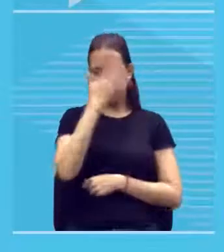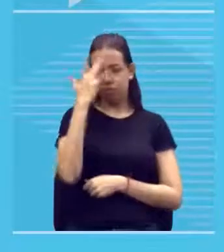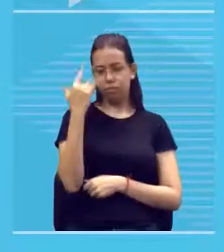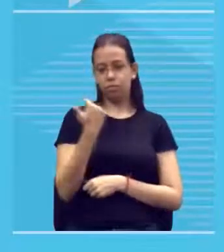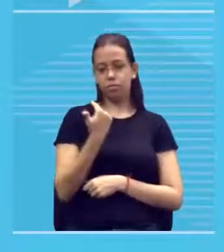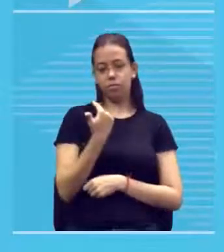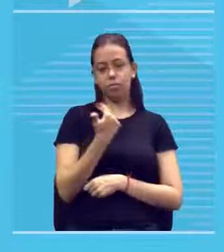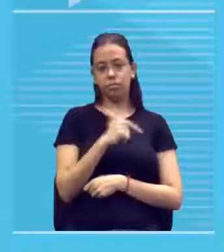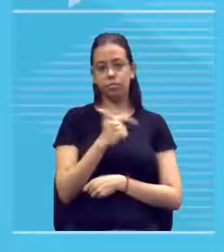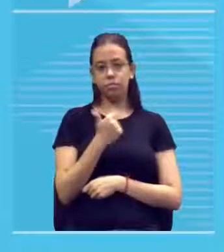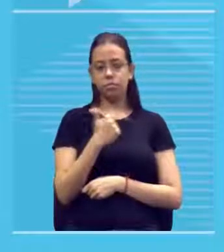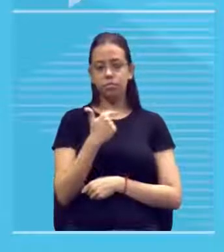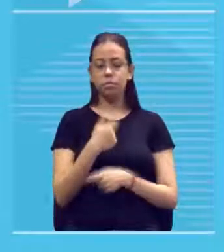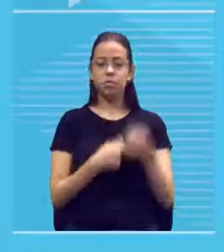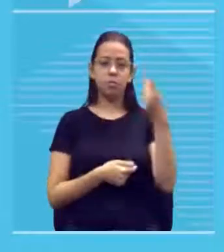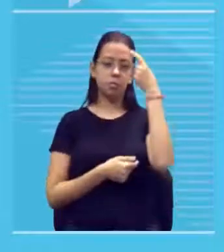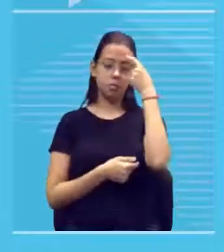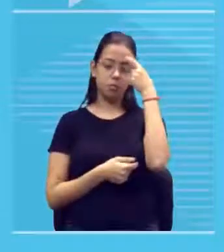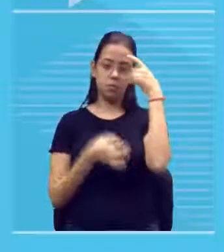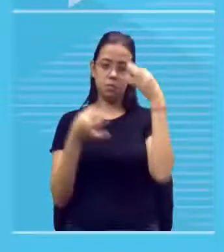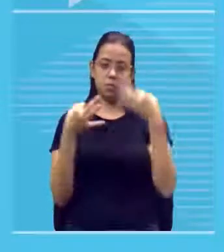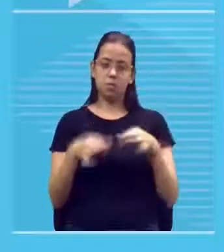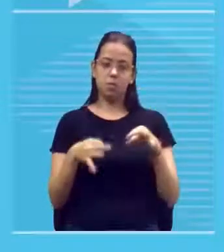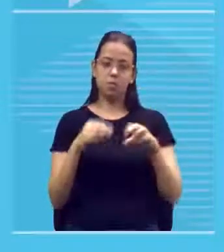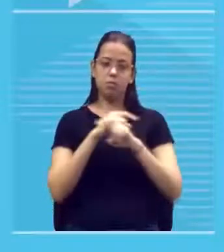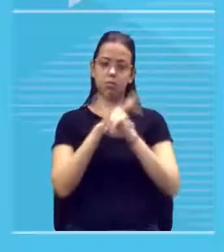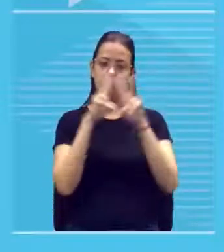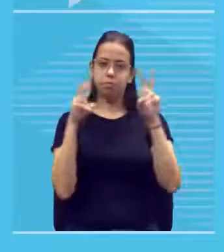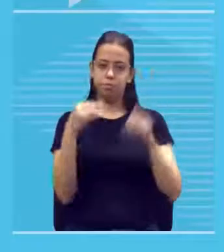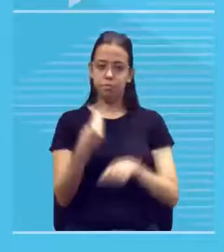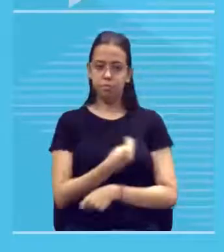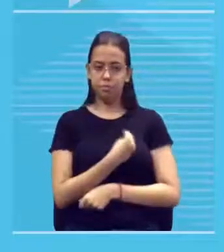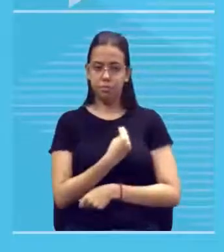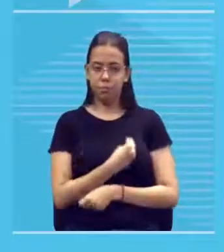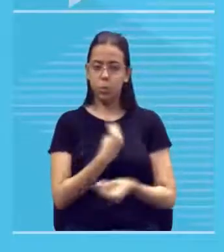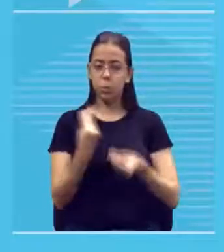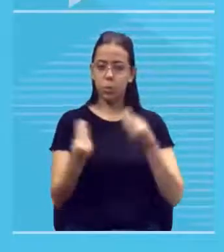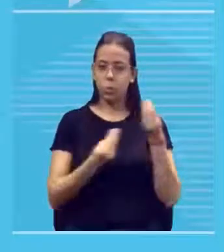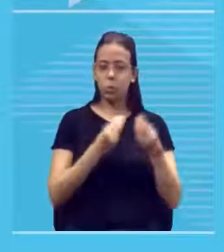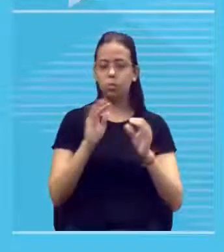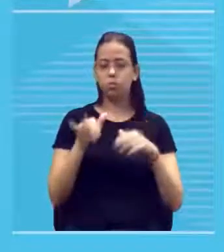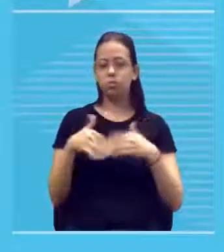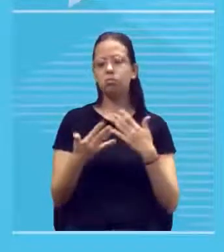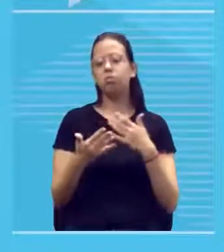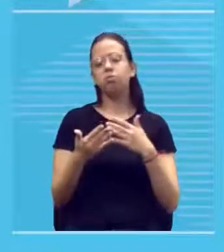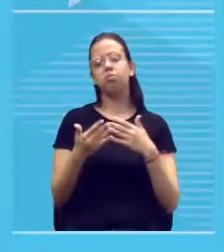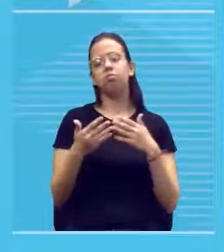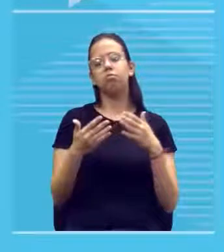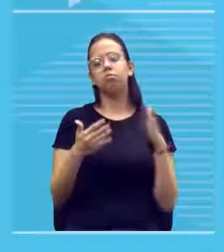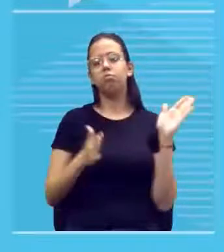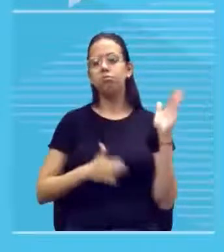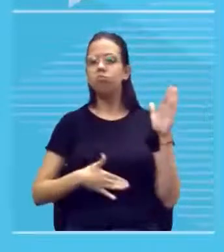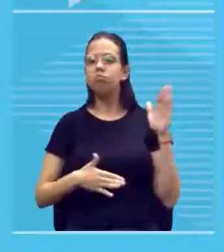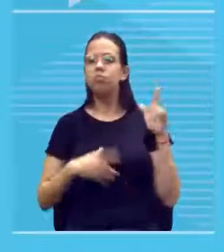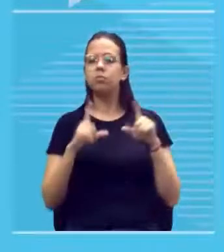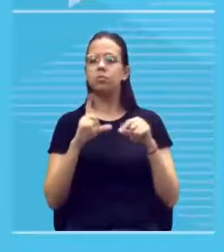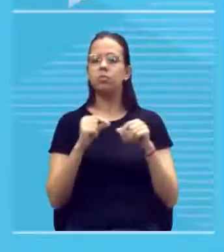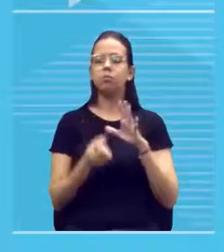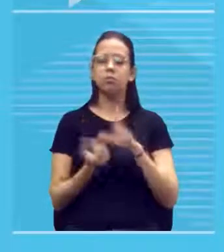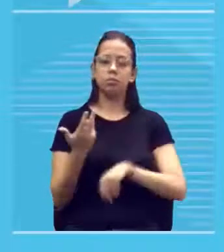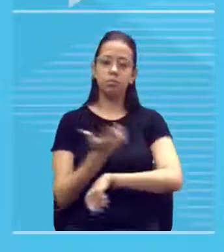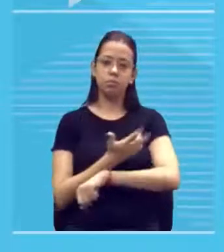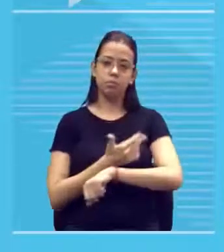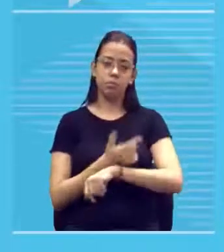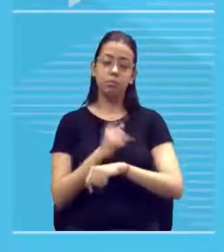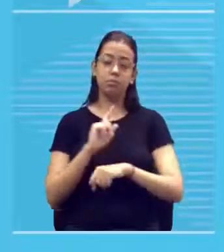tinham um pensamento correto sobre a vida e aí se marginalizavam e se tatuavam isso